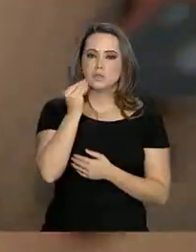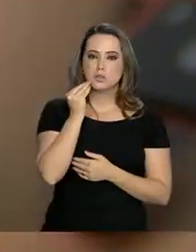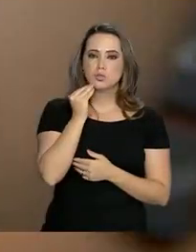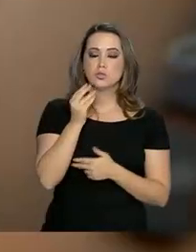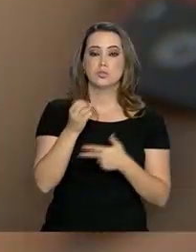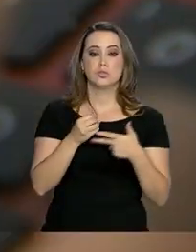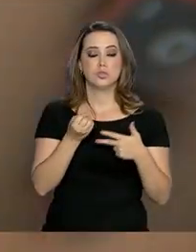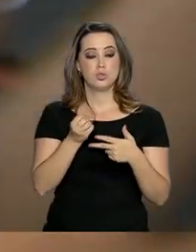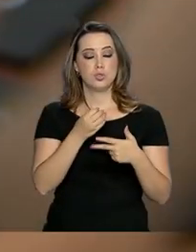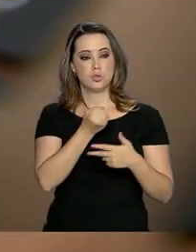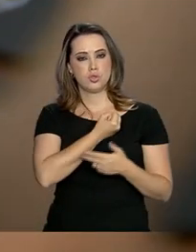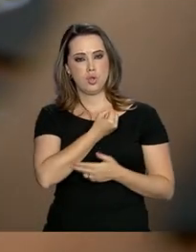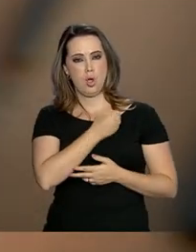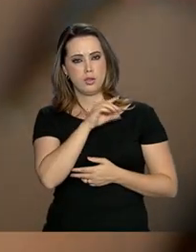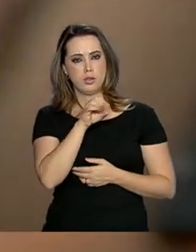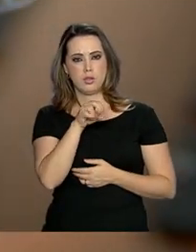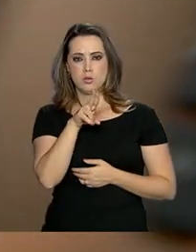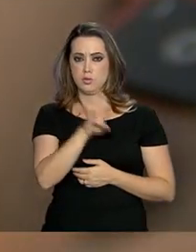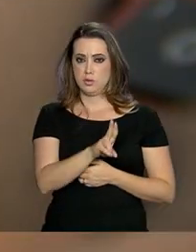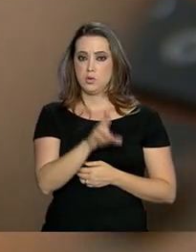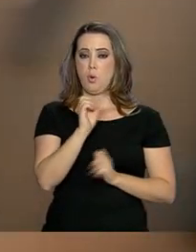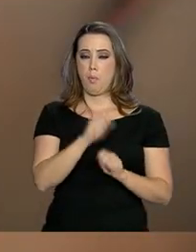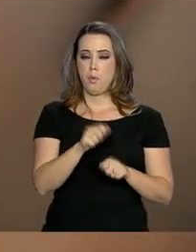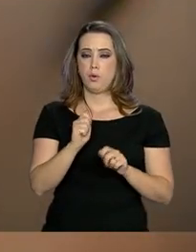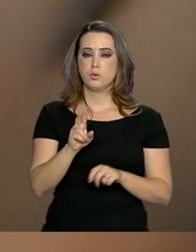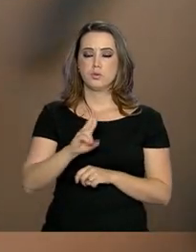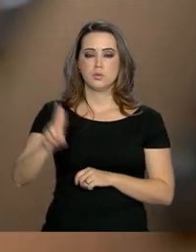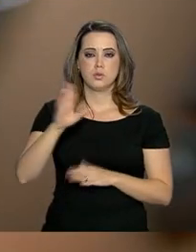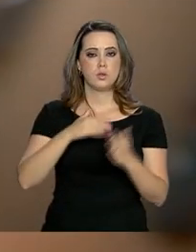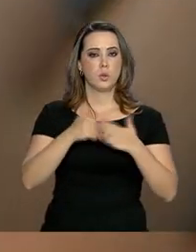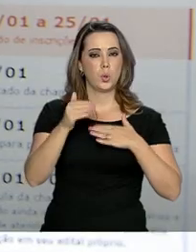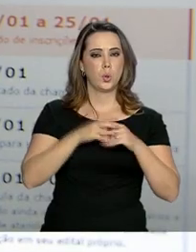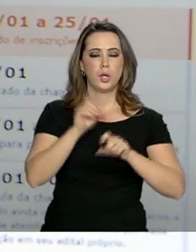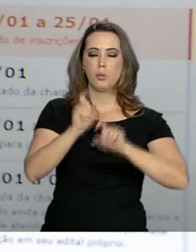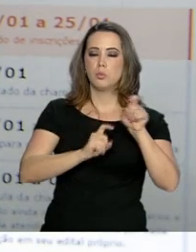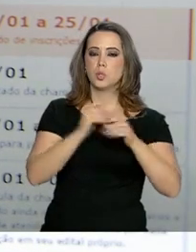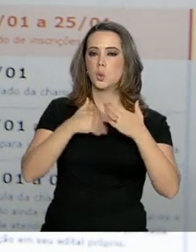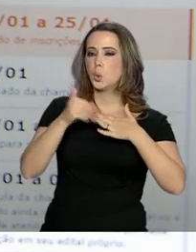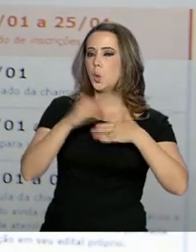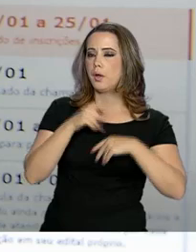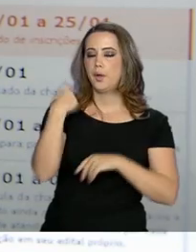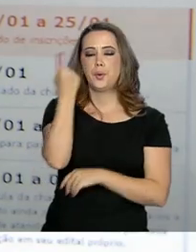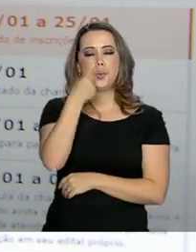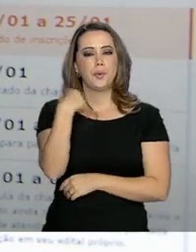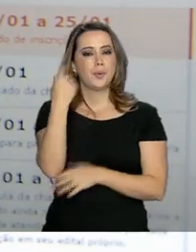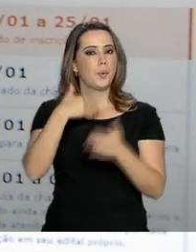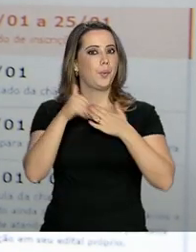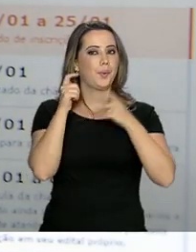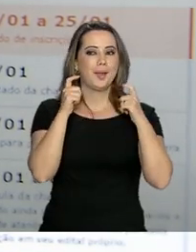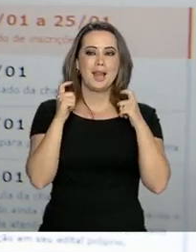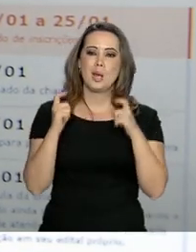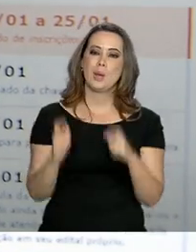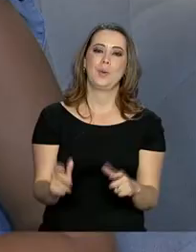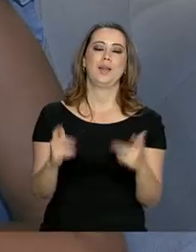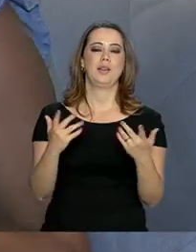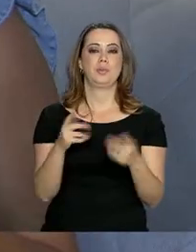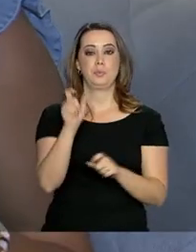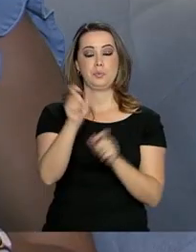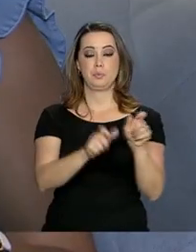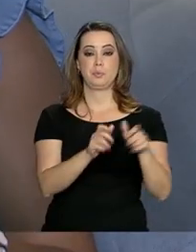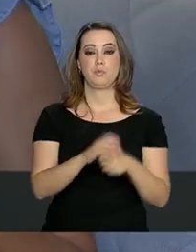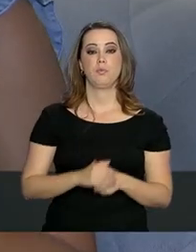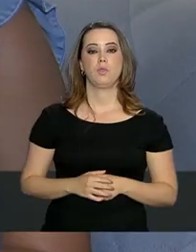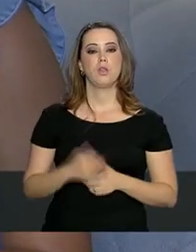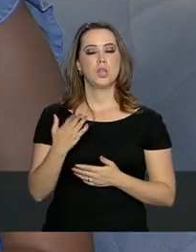SISU. Uma ferramenta que pode ser utilizada em qualquer computador, a qualquer hora e em qualquer lugar pelos estudantes. À